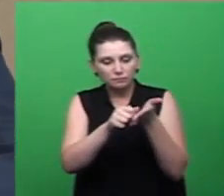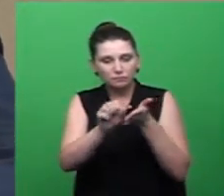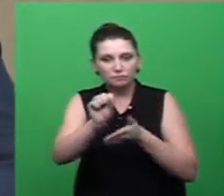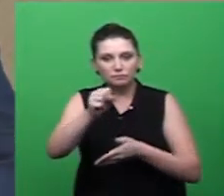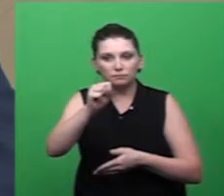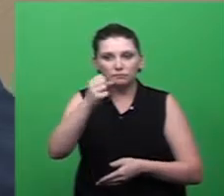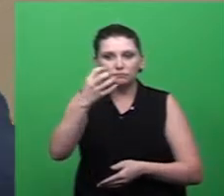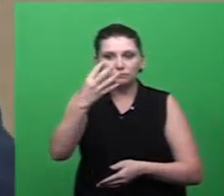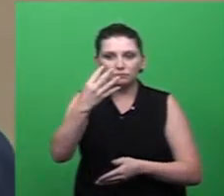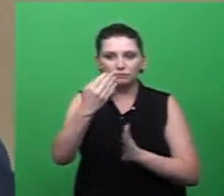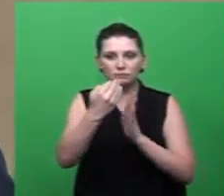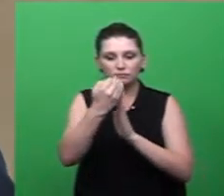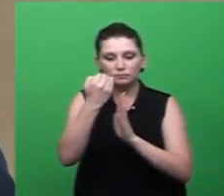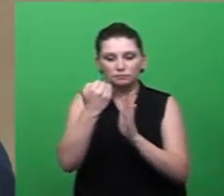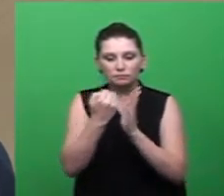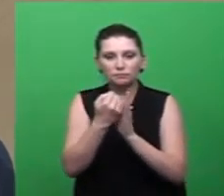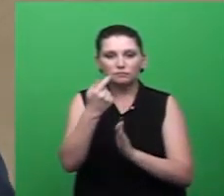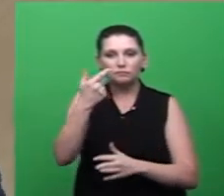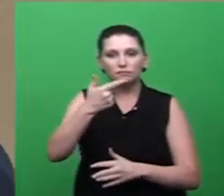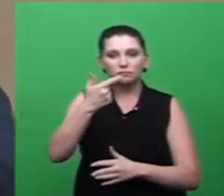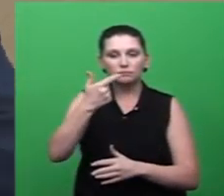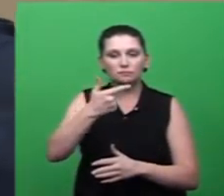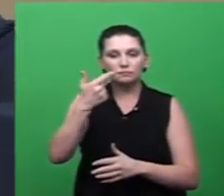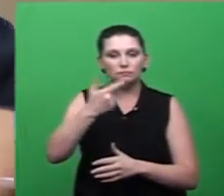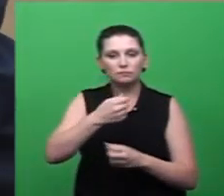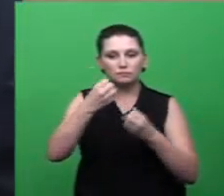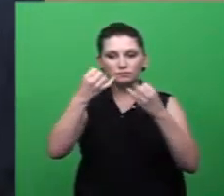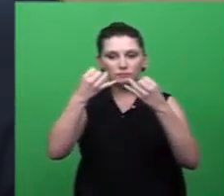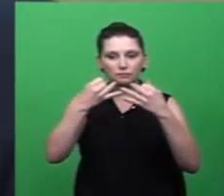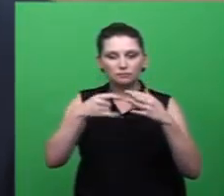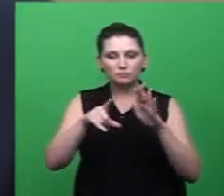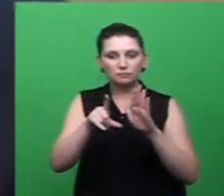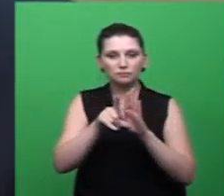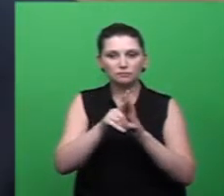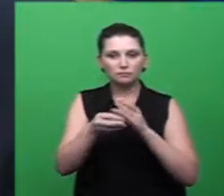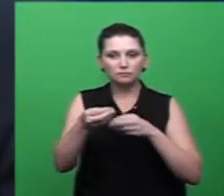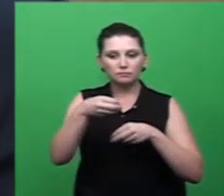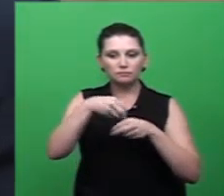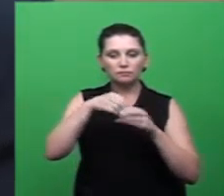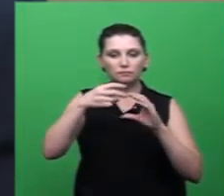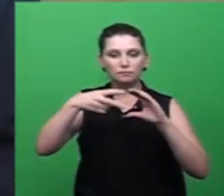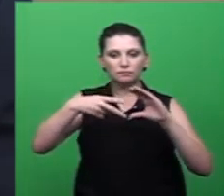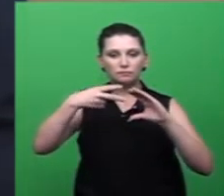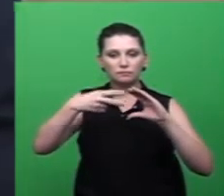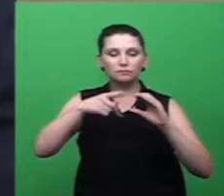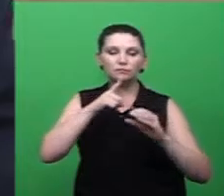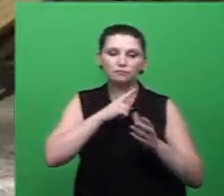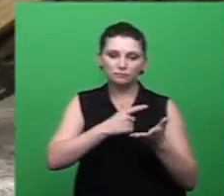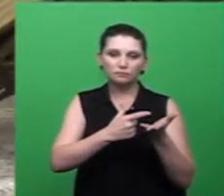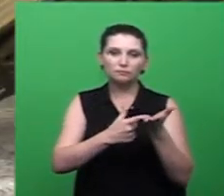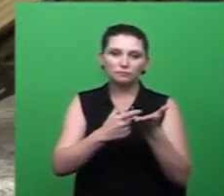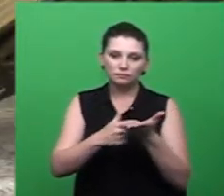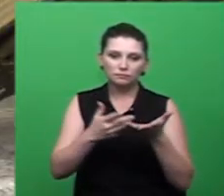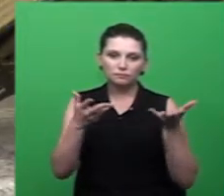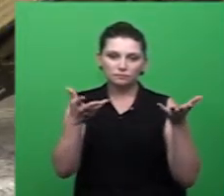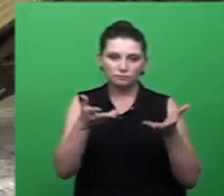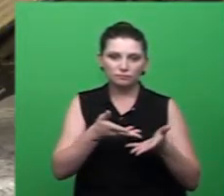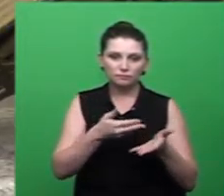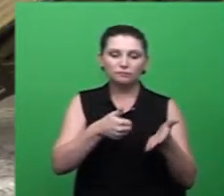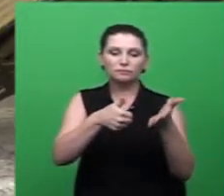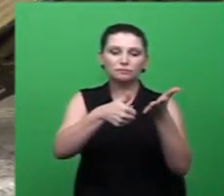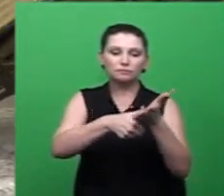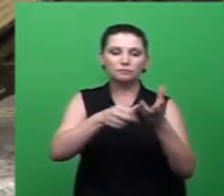inciso 2º, a linha D do regimento interno, por ter compromisso agendado anteriormente em Florianópolis. Na